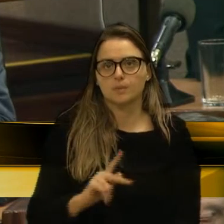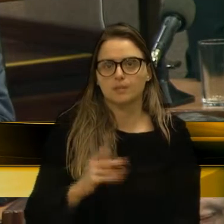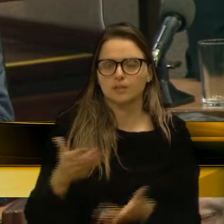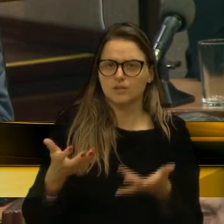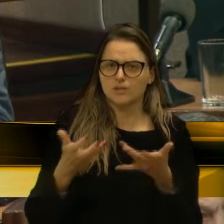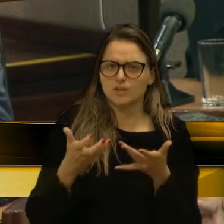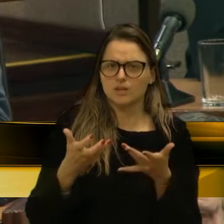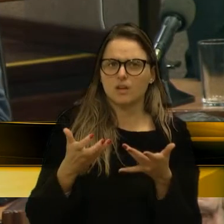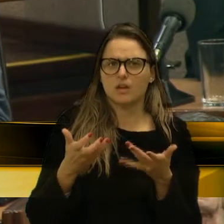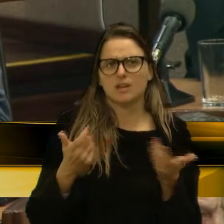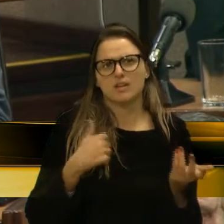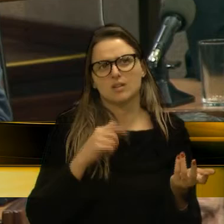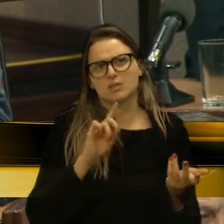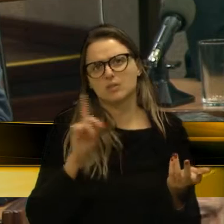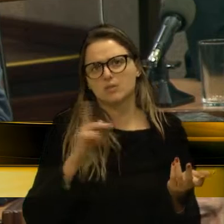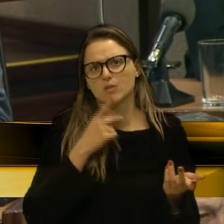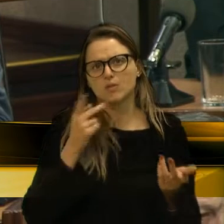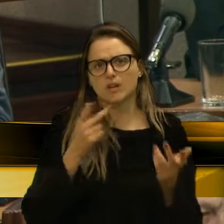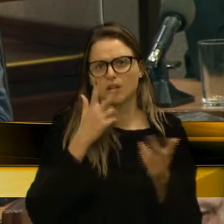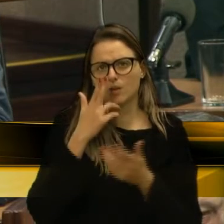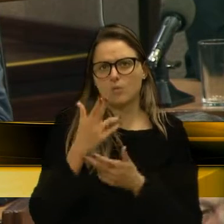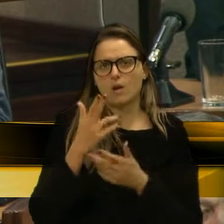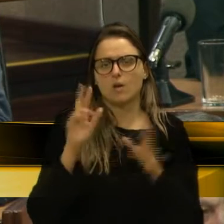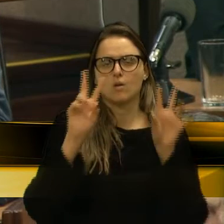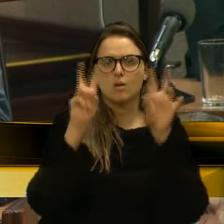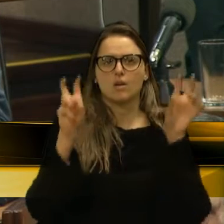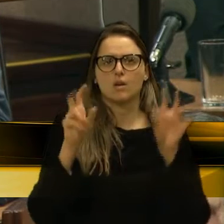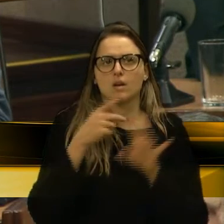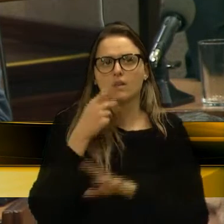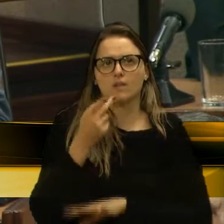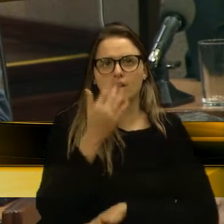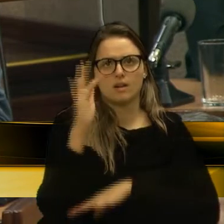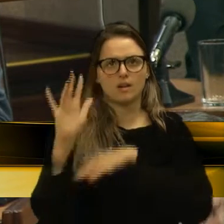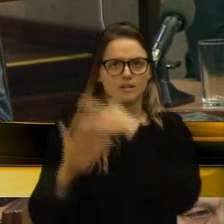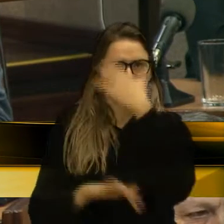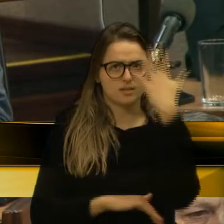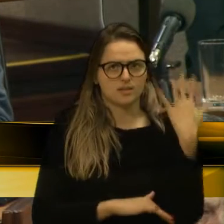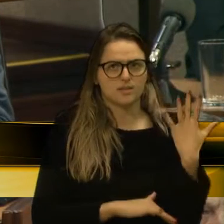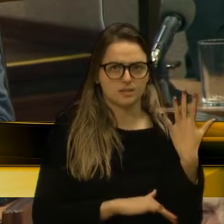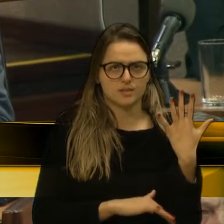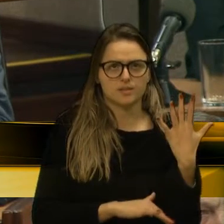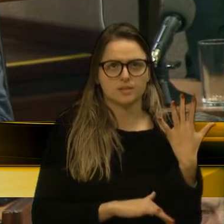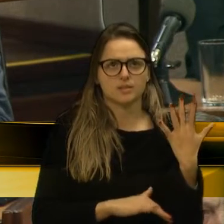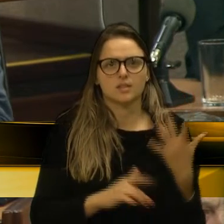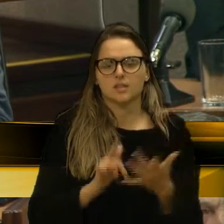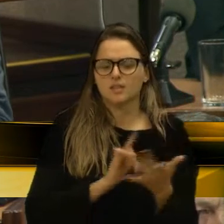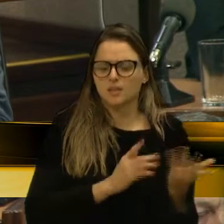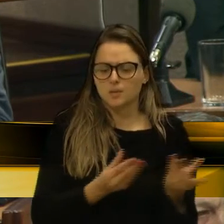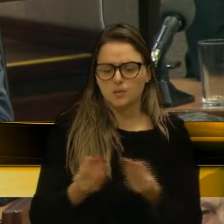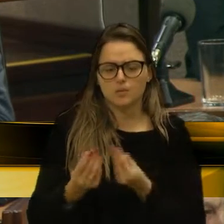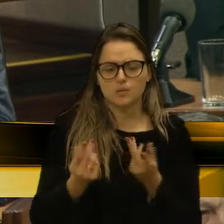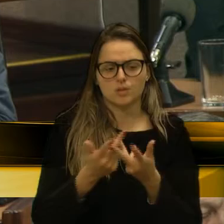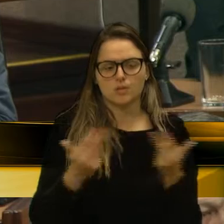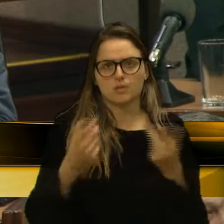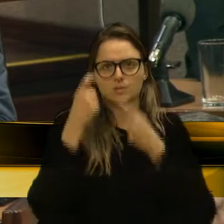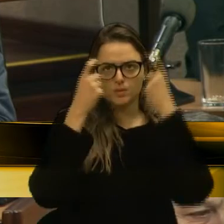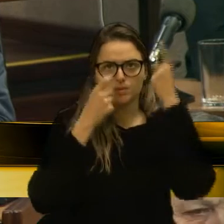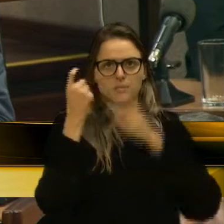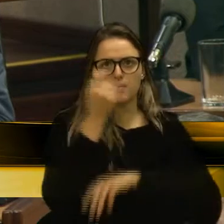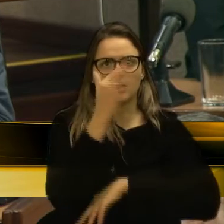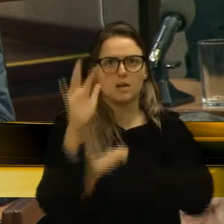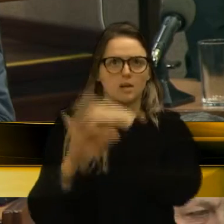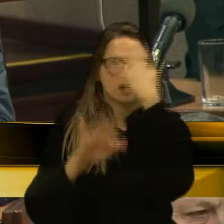Eu não vou nem reproduzir a fala dele, da questão ambiental que ele falou, né? Mas tem tanta coisa para se preocupar. Nossa Amazônia sendo